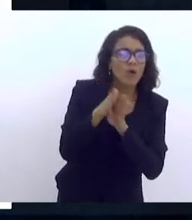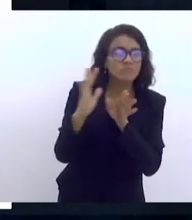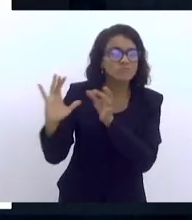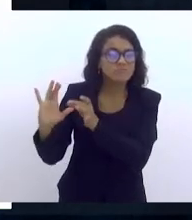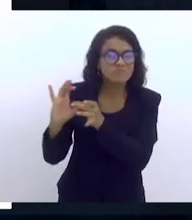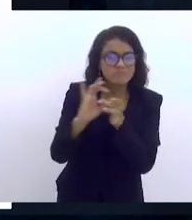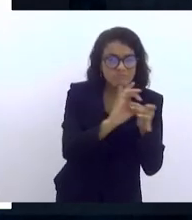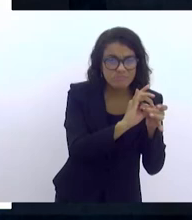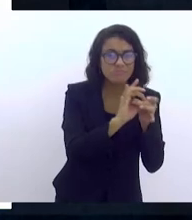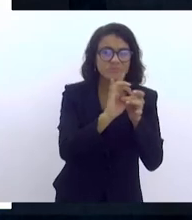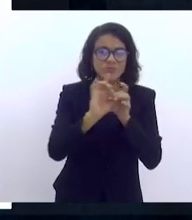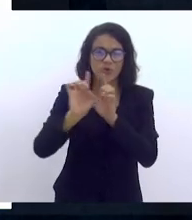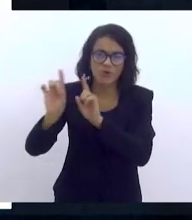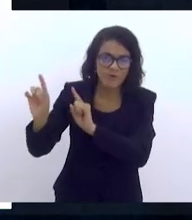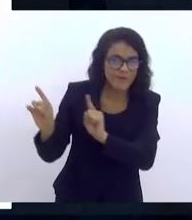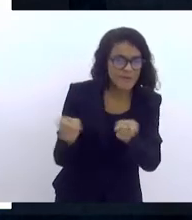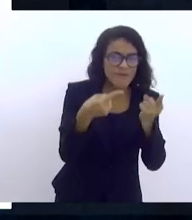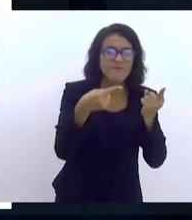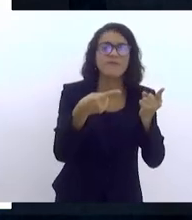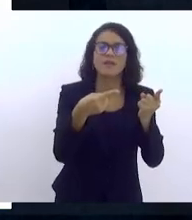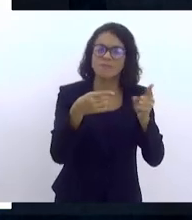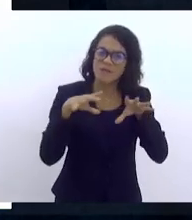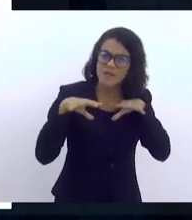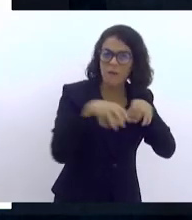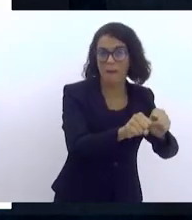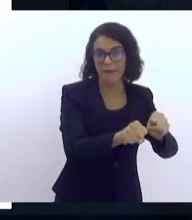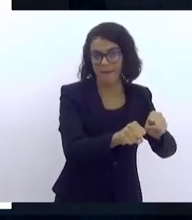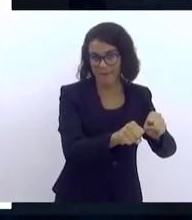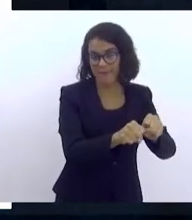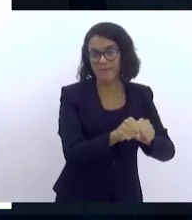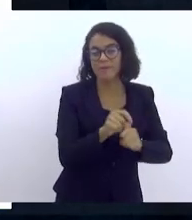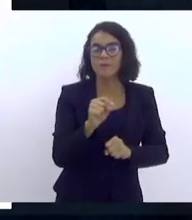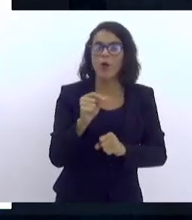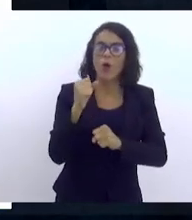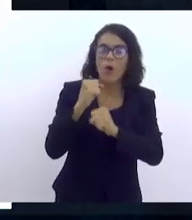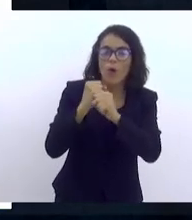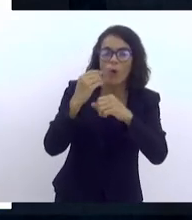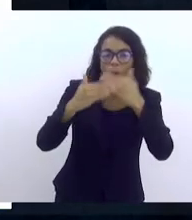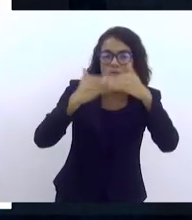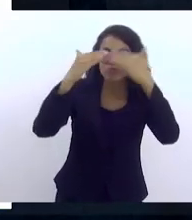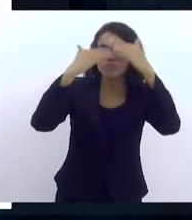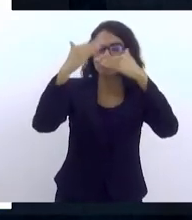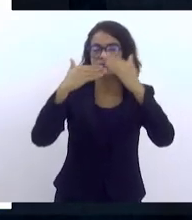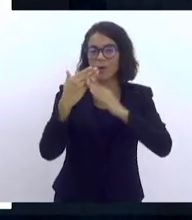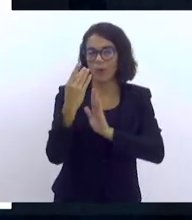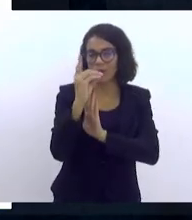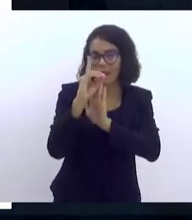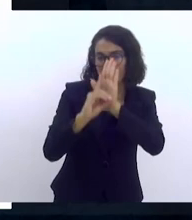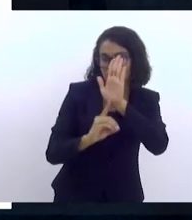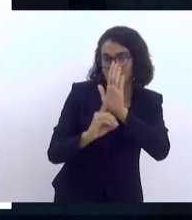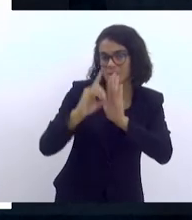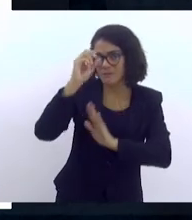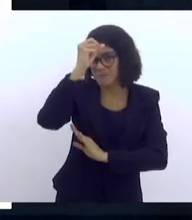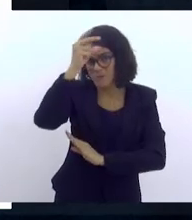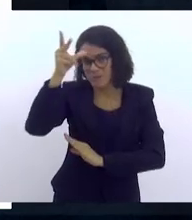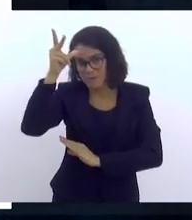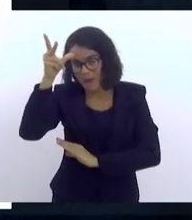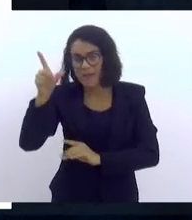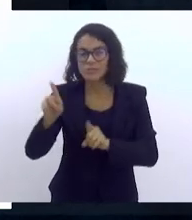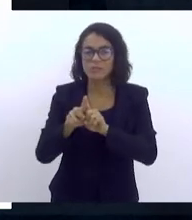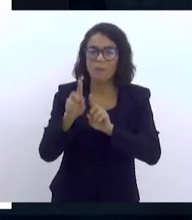do enfrentamento a esses ataques? Construção de diretrizes municipais, planos